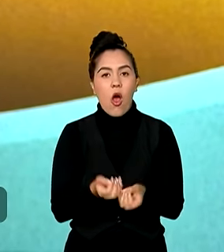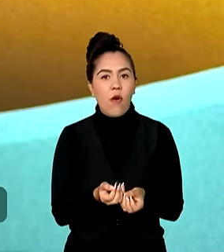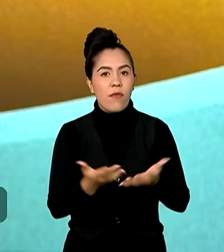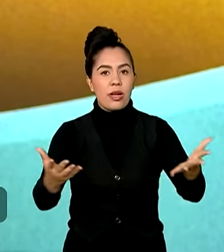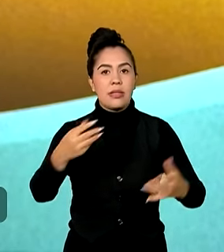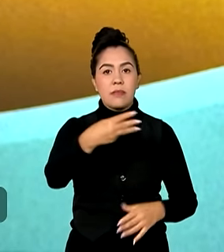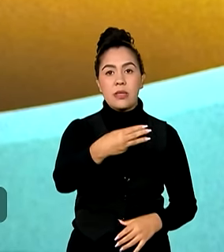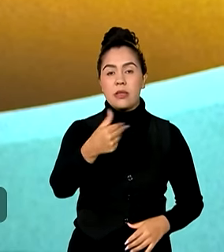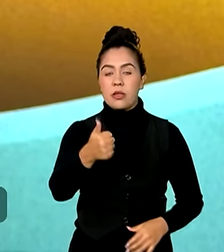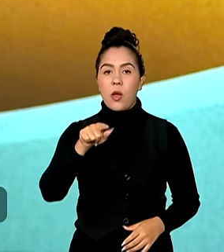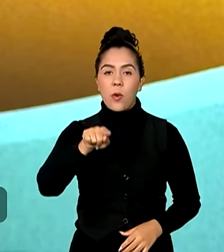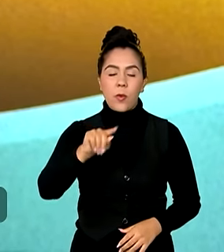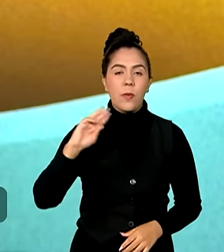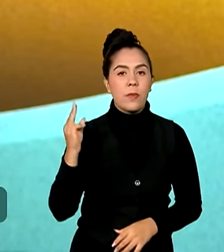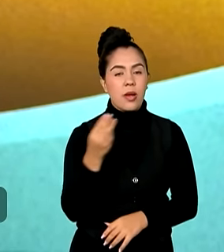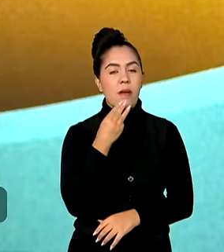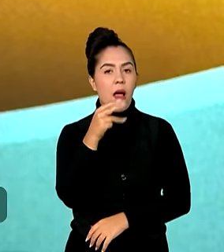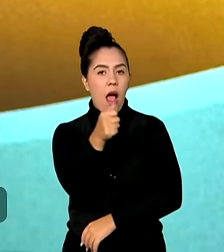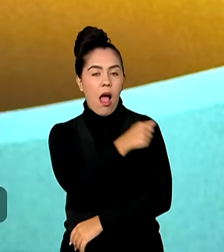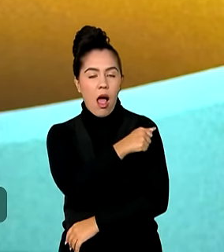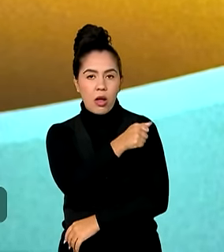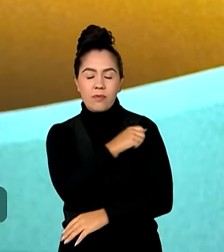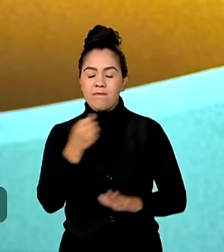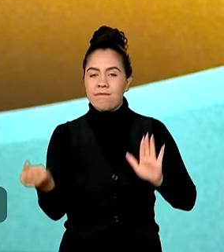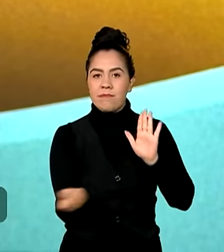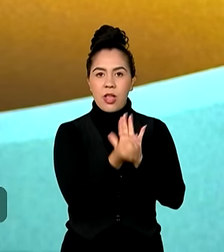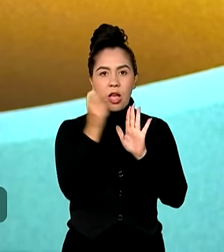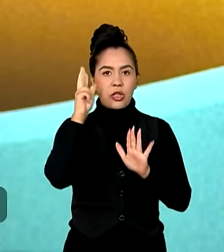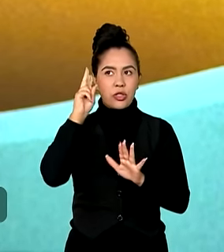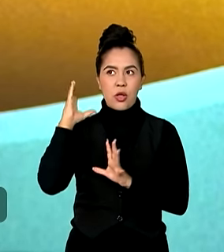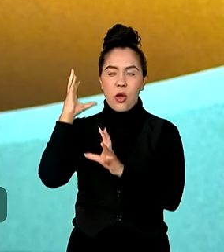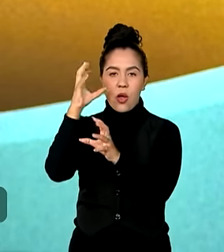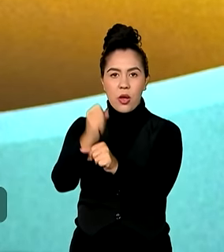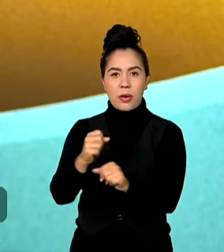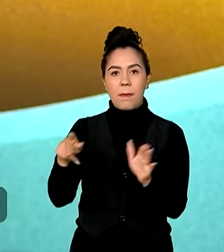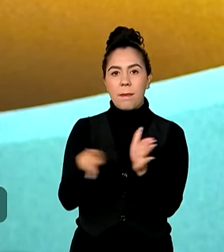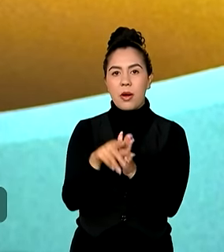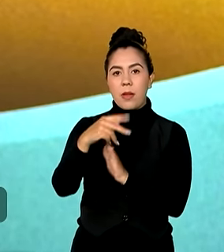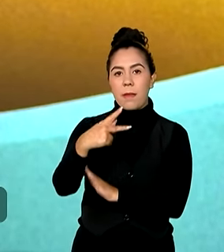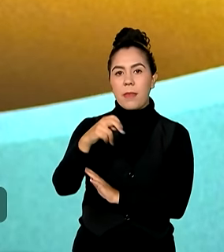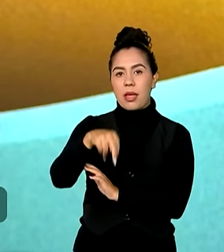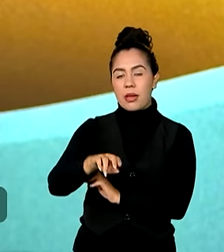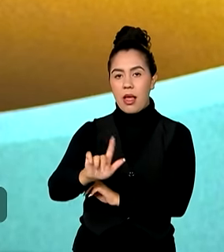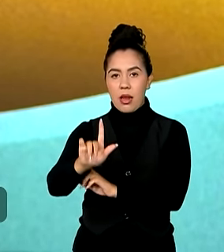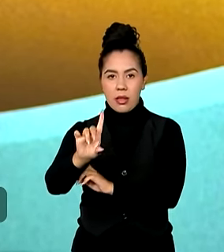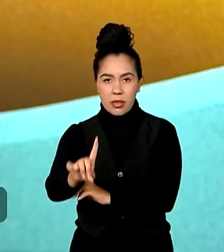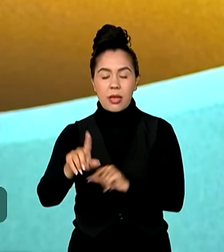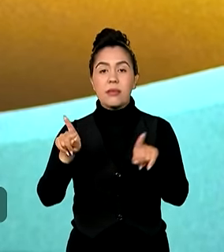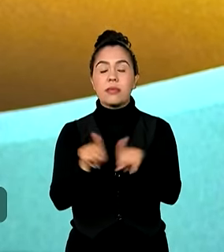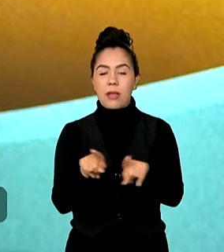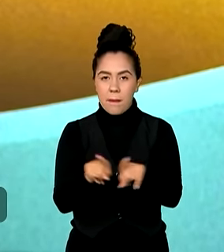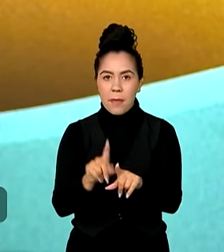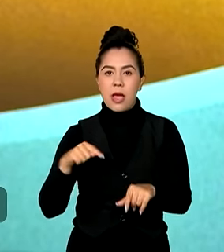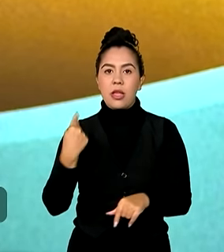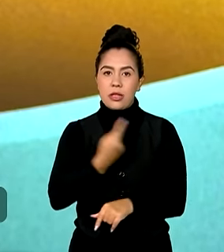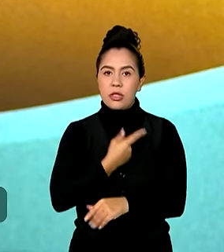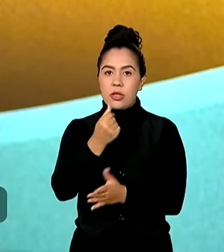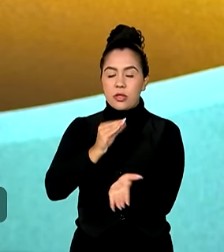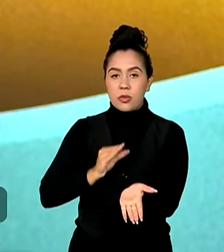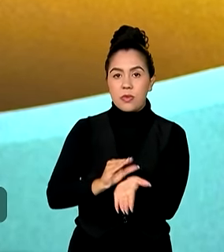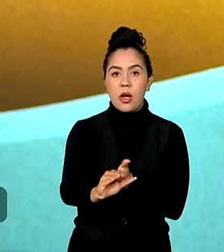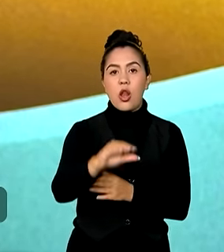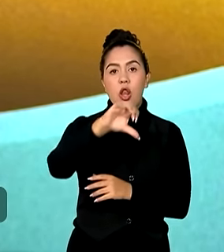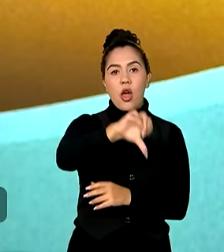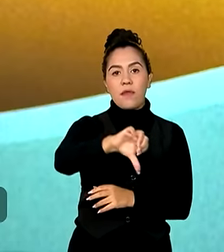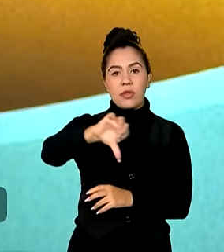destacando como um dos maiores orçamentos da história do PNLD. Também, no mês passado, empenhamos 99 milhões